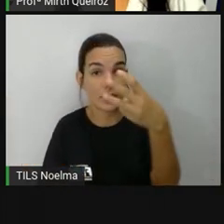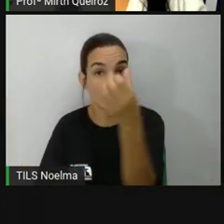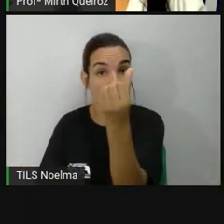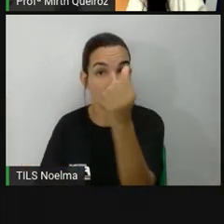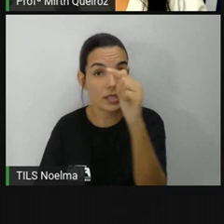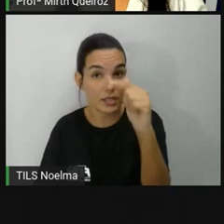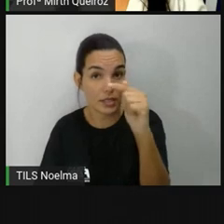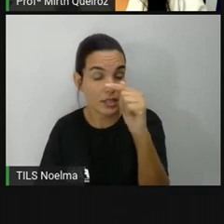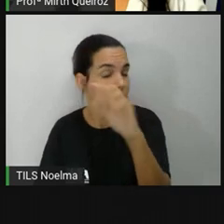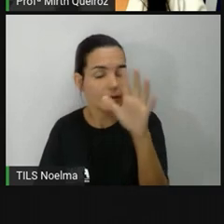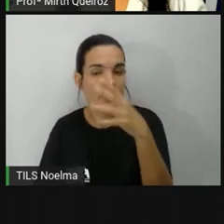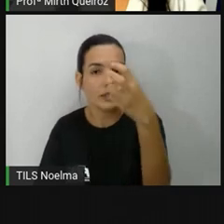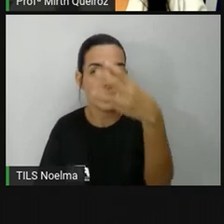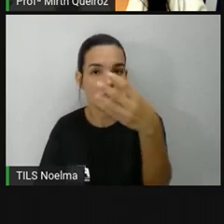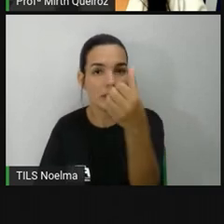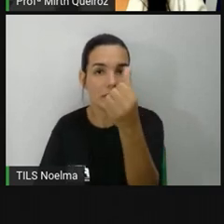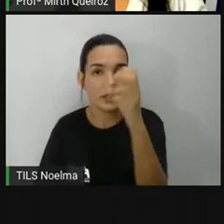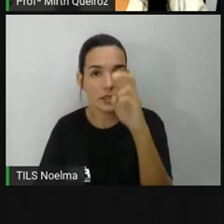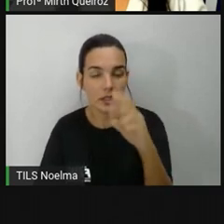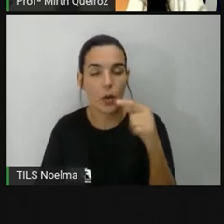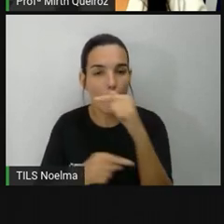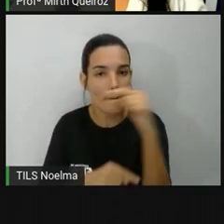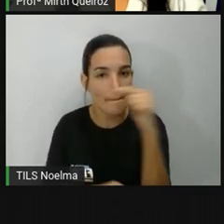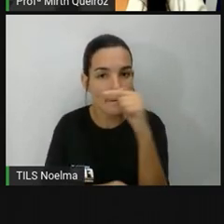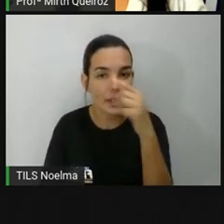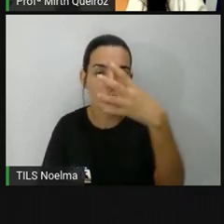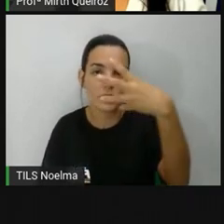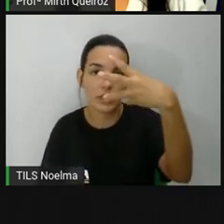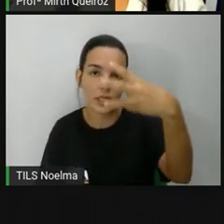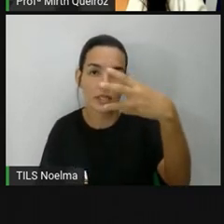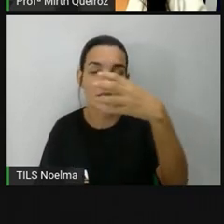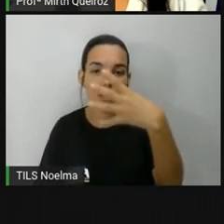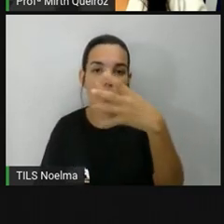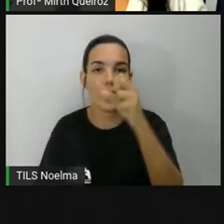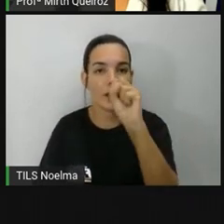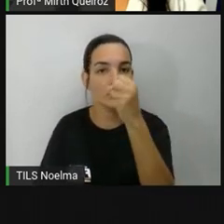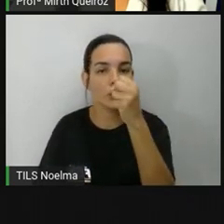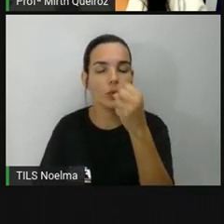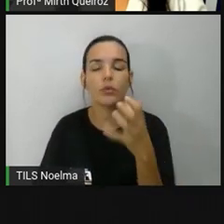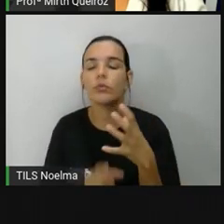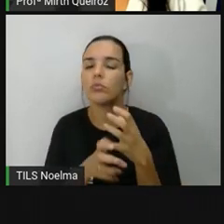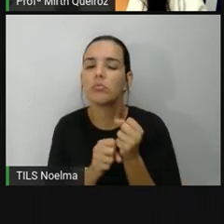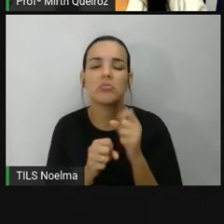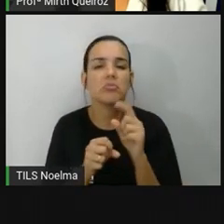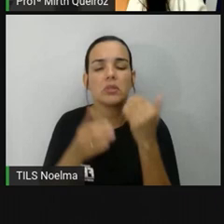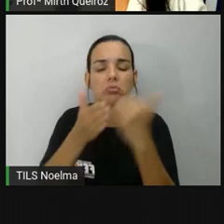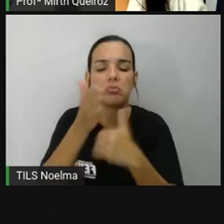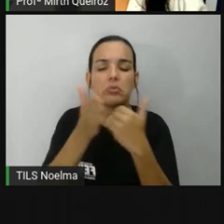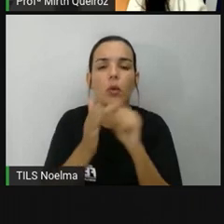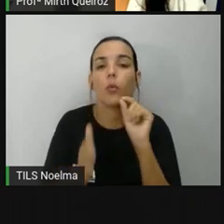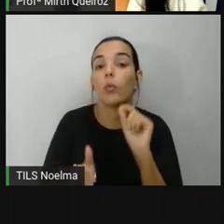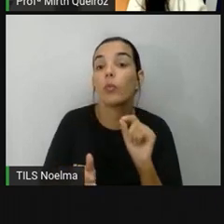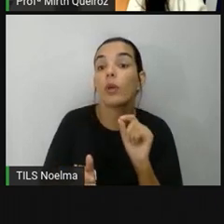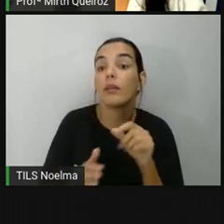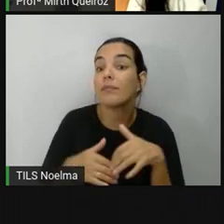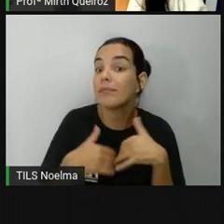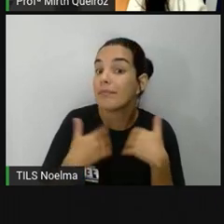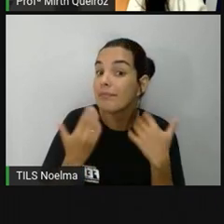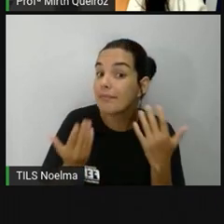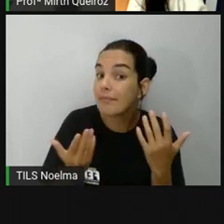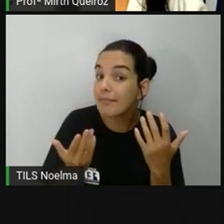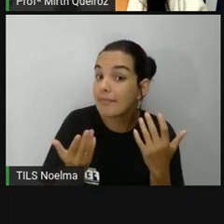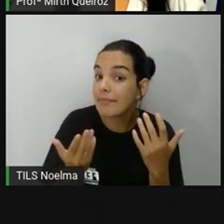365 menos 348. Quanto é que daria aí? Hein, gente?